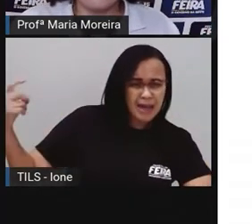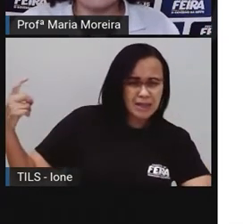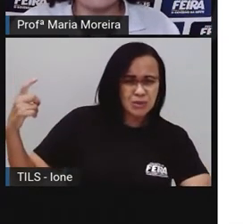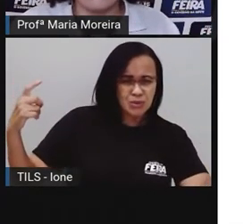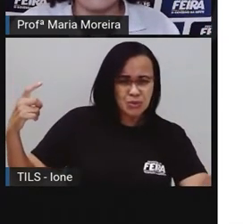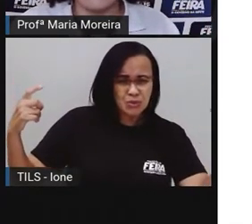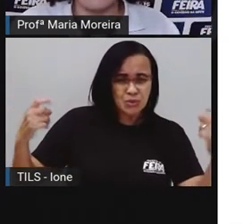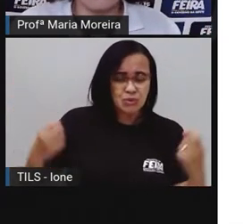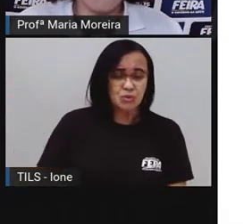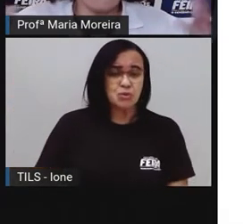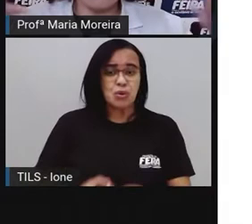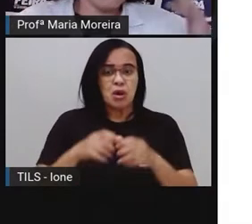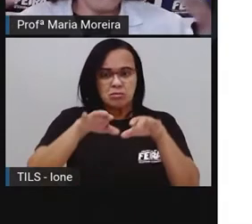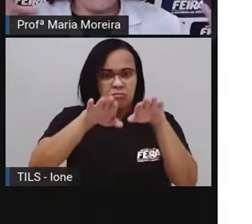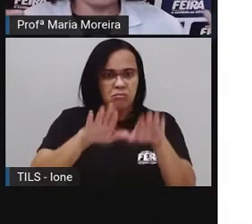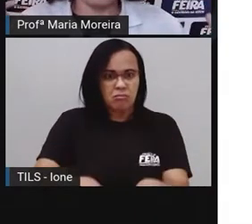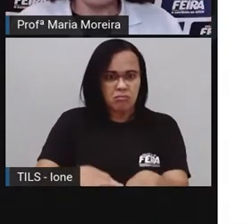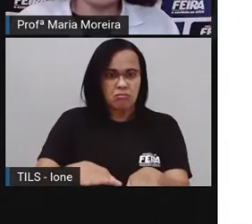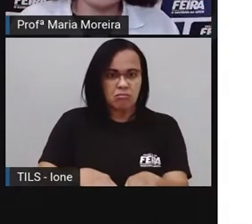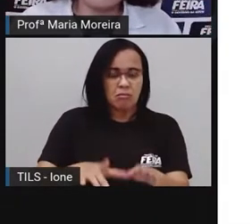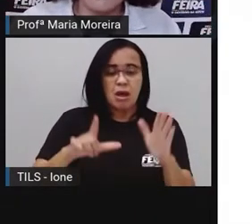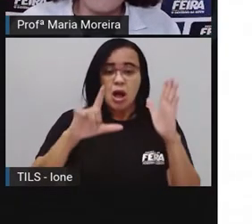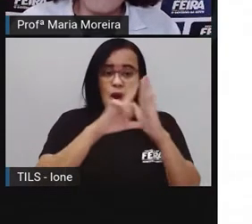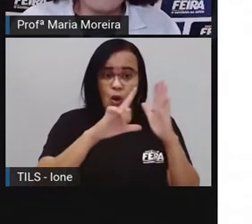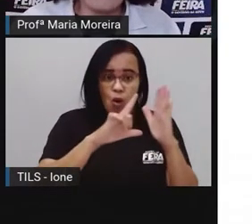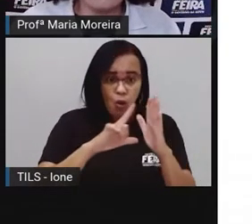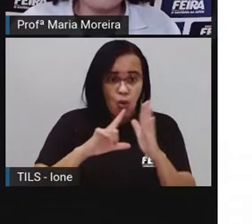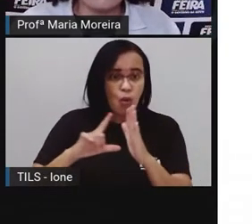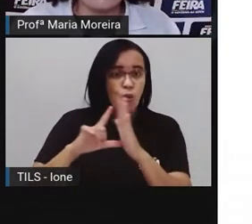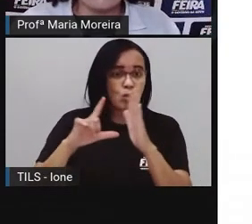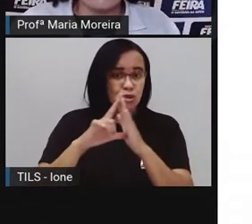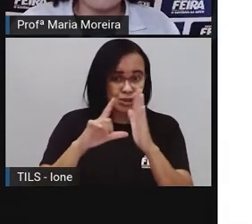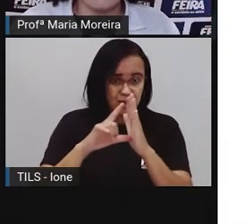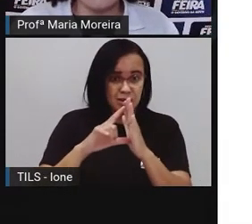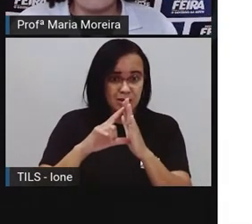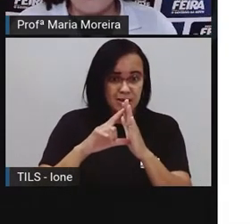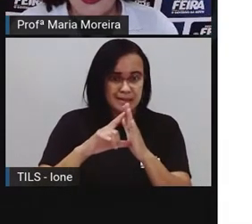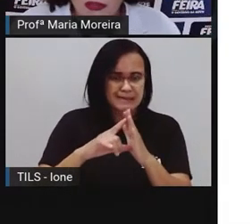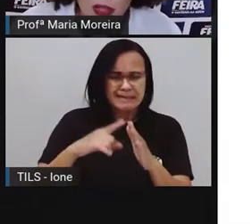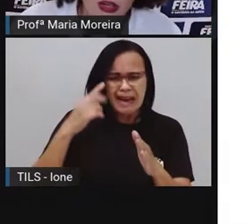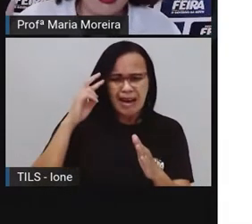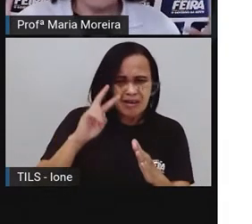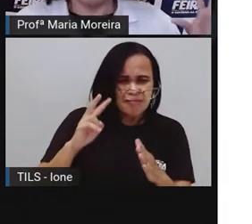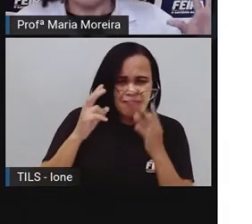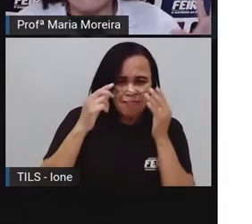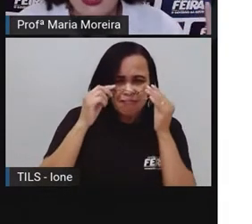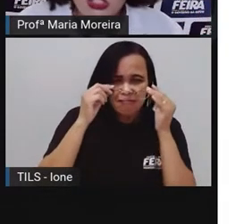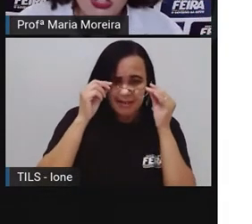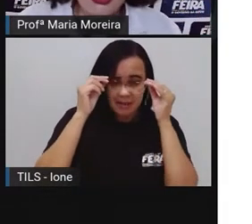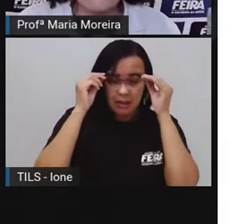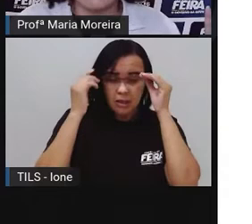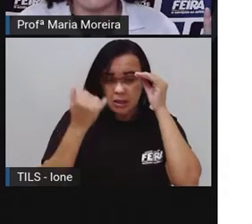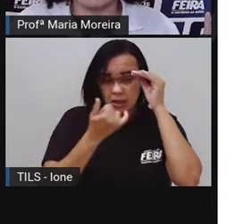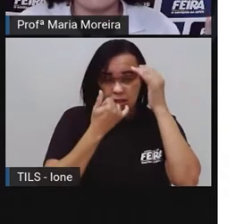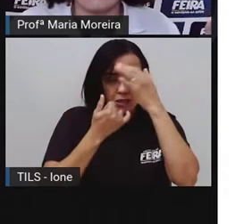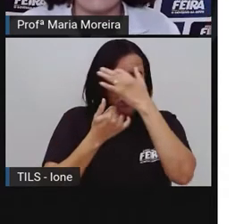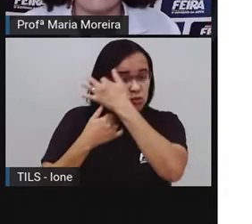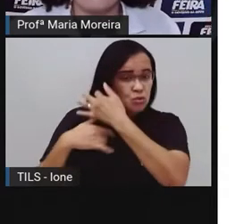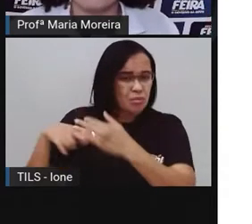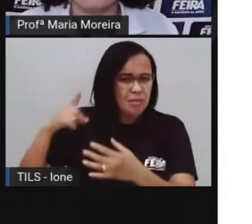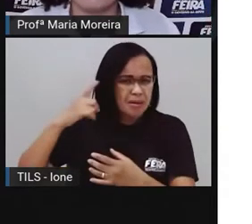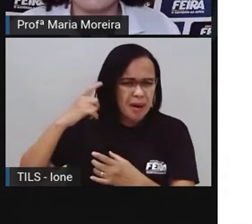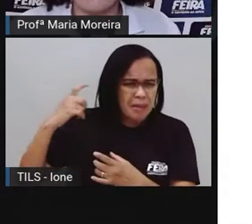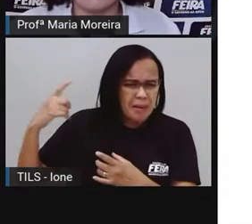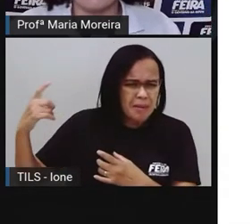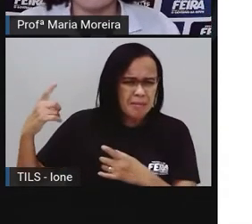tudo isso aí, amontoado, vira o quê? Uma poluição sonora. A gente meio que fica, ó, desnorteado ali